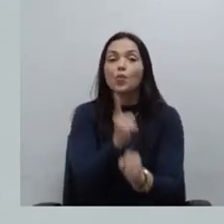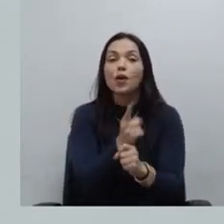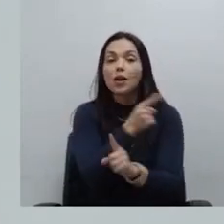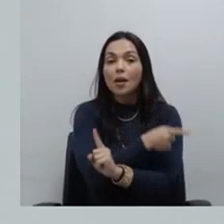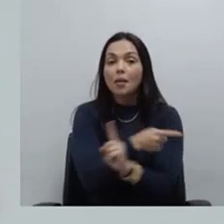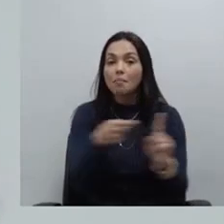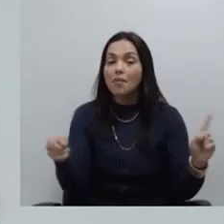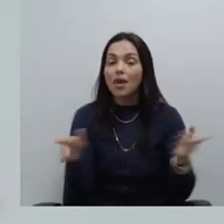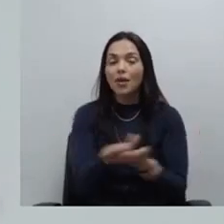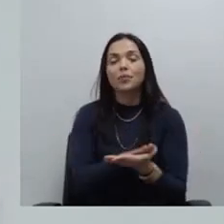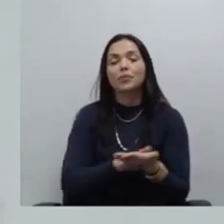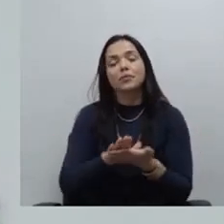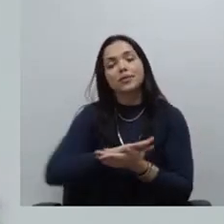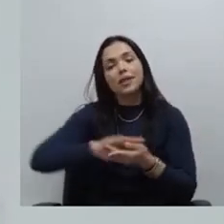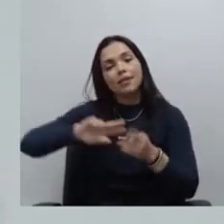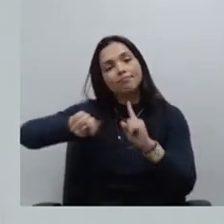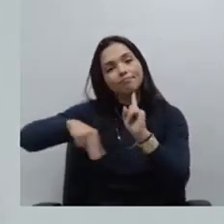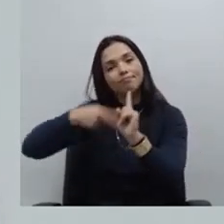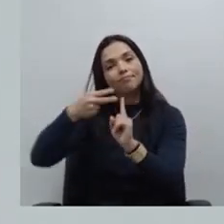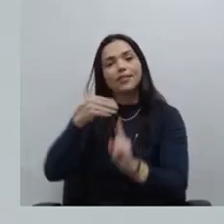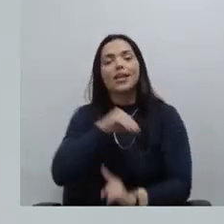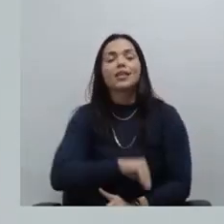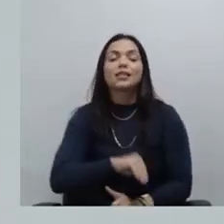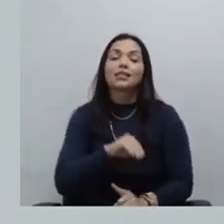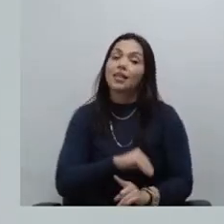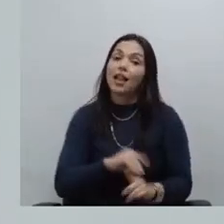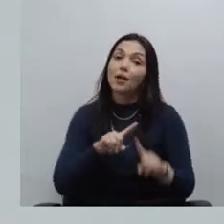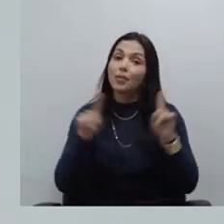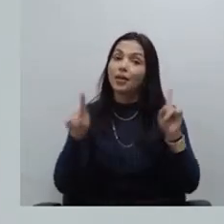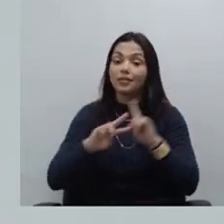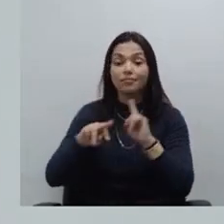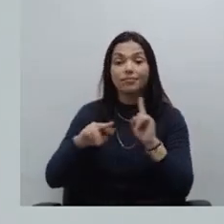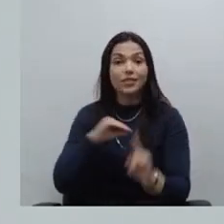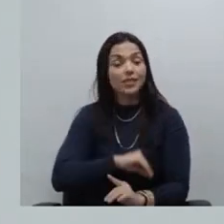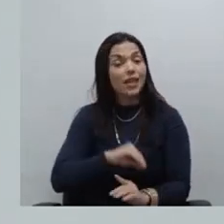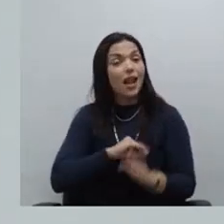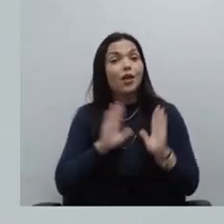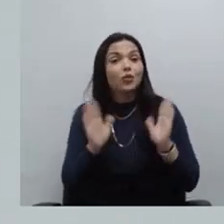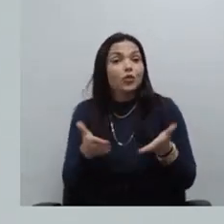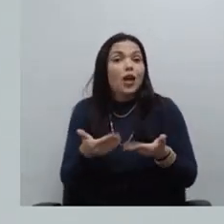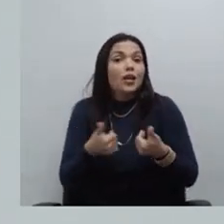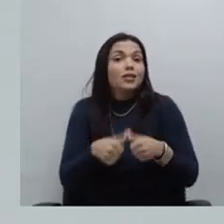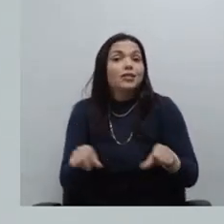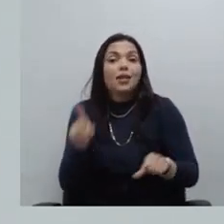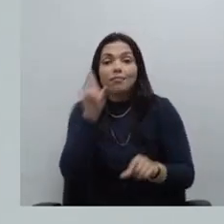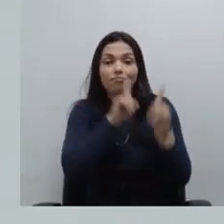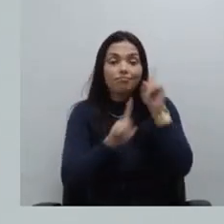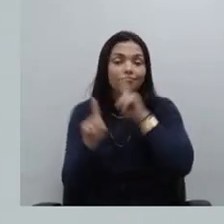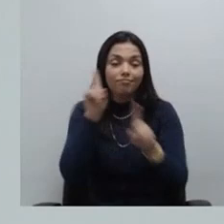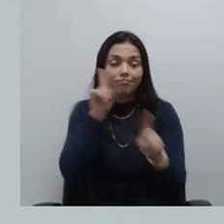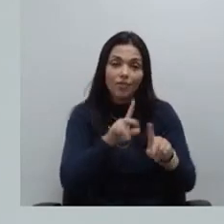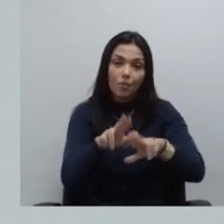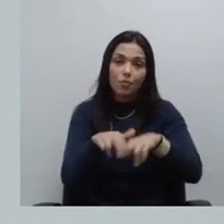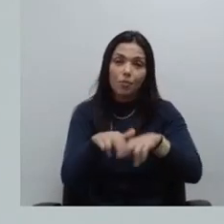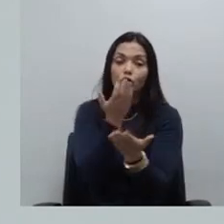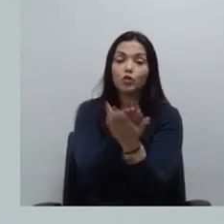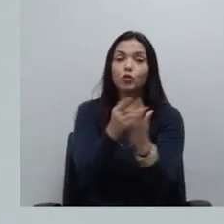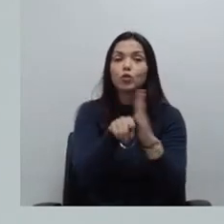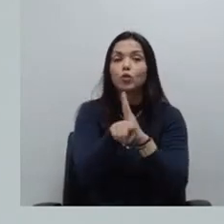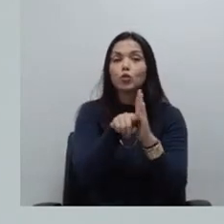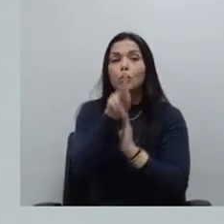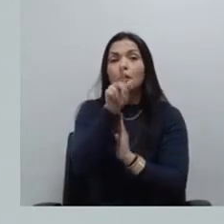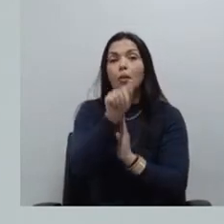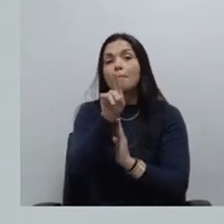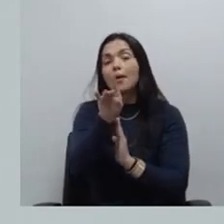reajuste de um salário que já está muito defasado conforme o estudo que a PADEP contratou nesse sentido